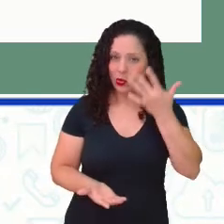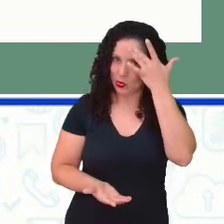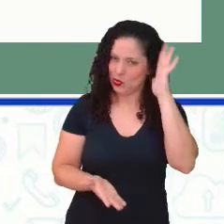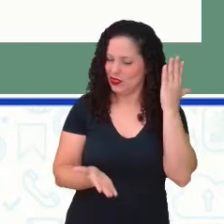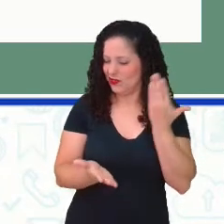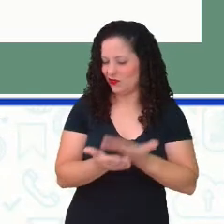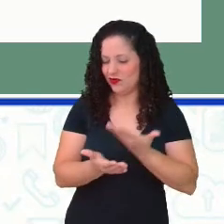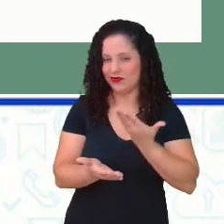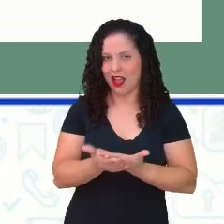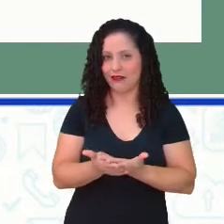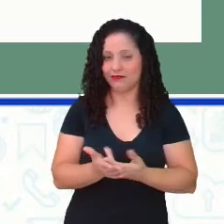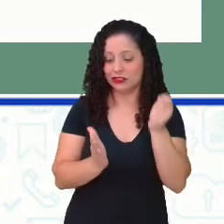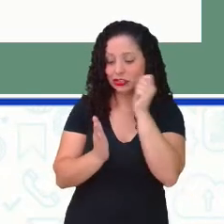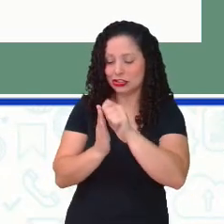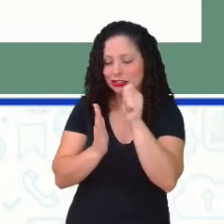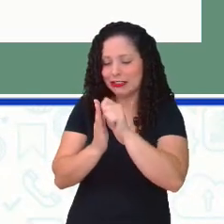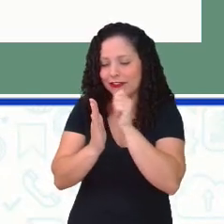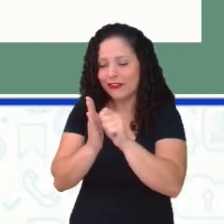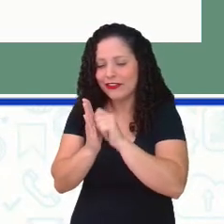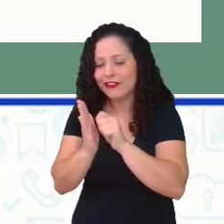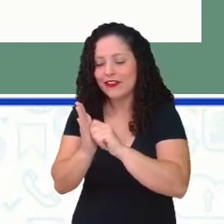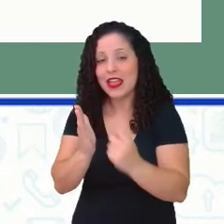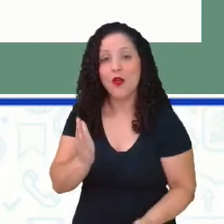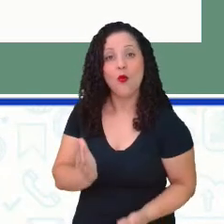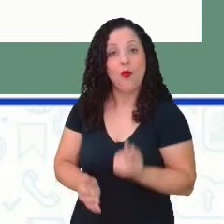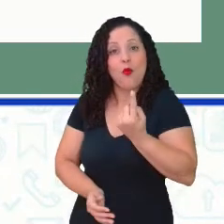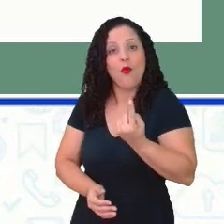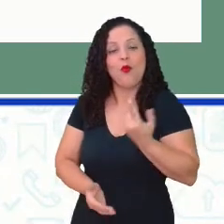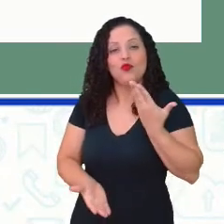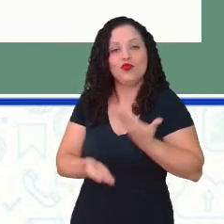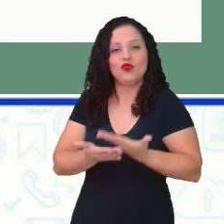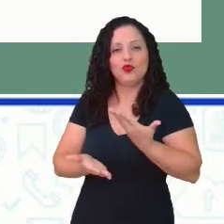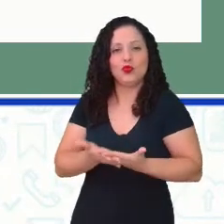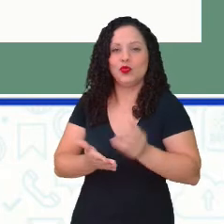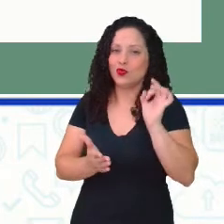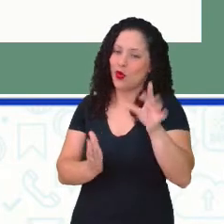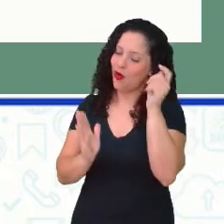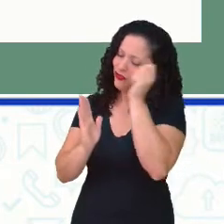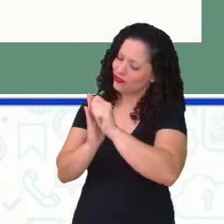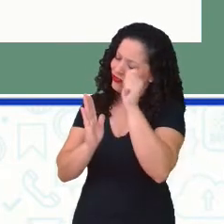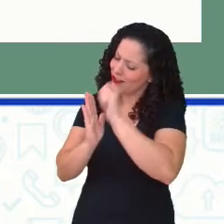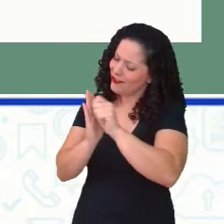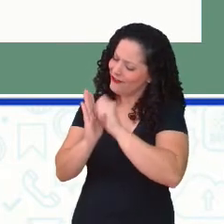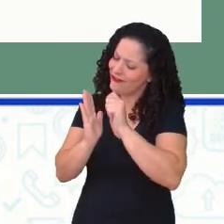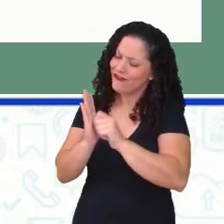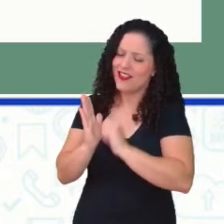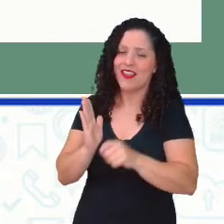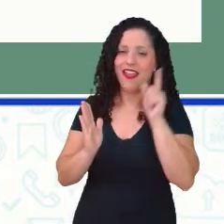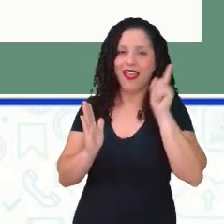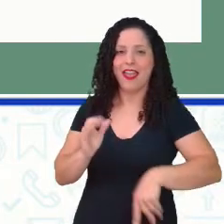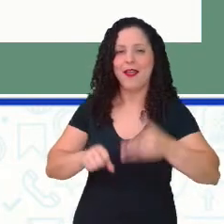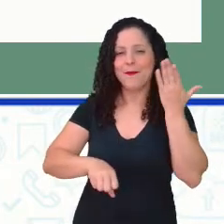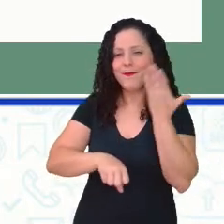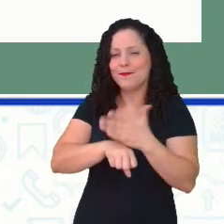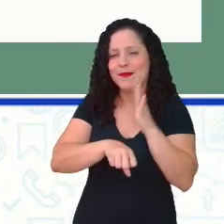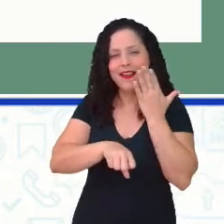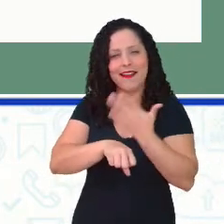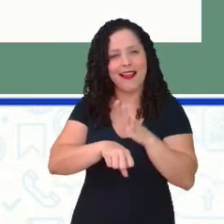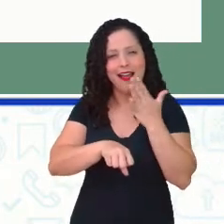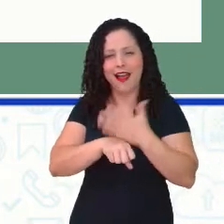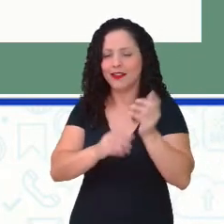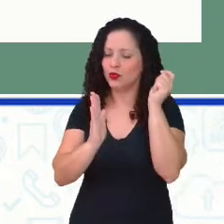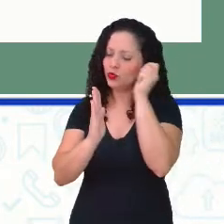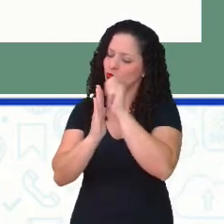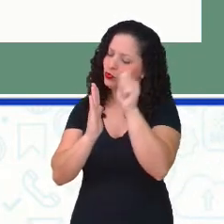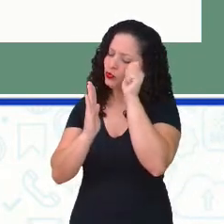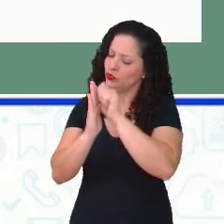E, para escrever, o único estudo é mesmo escrever. Ela é prática. Adestrei-me